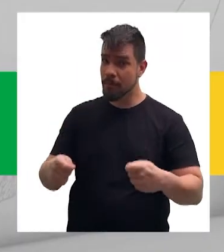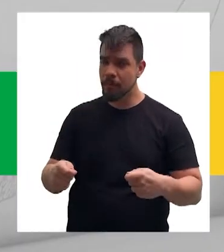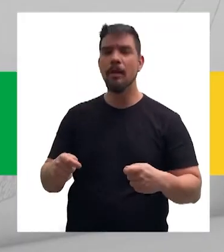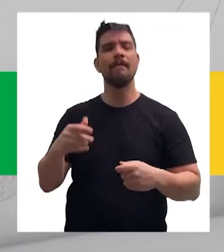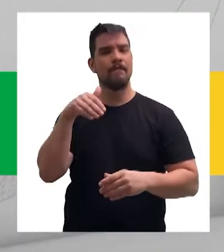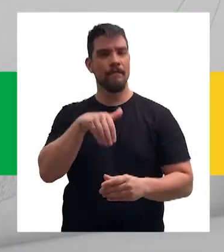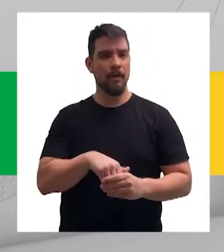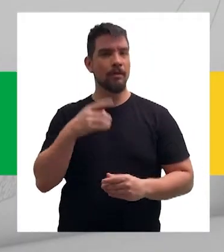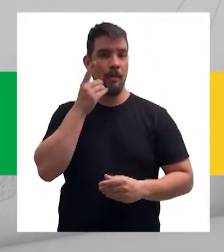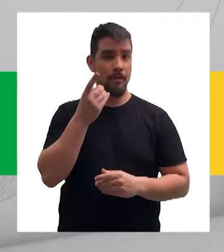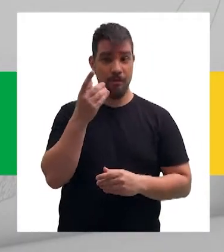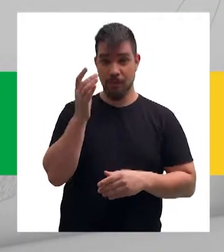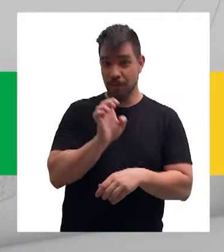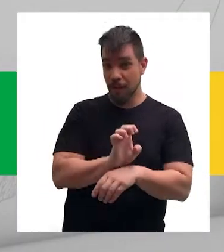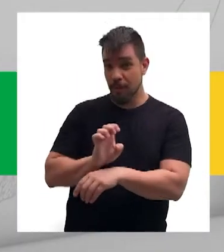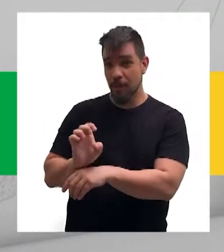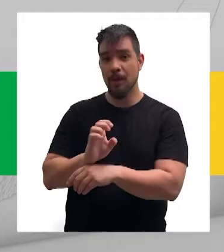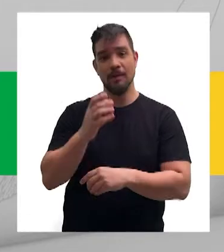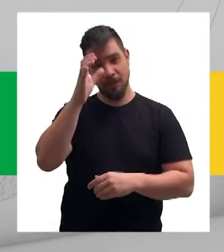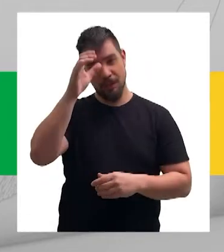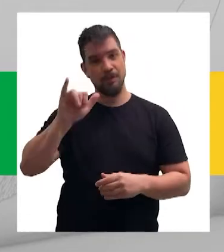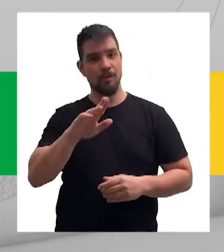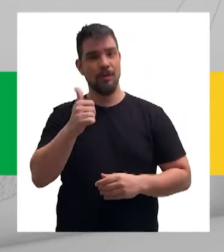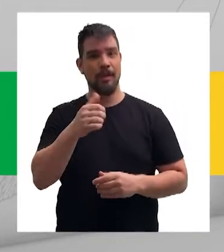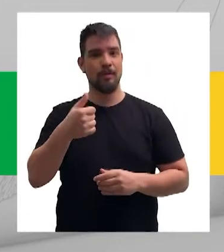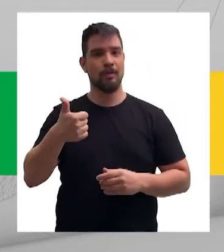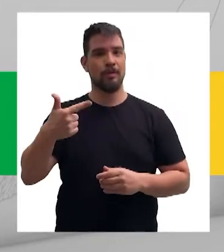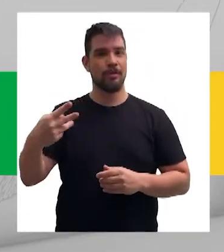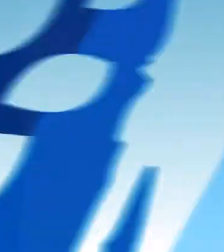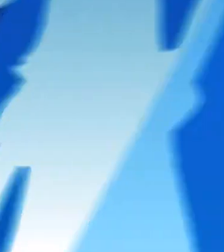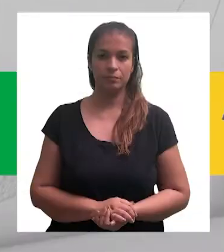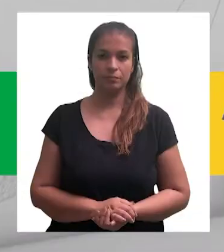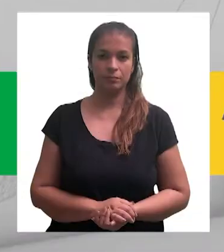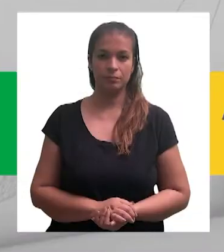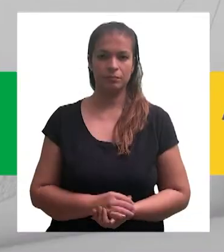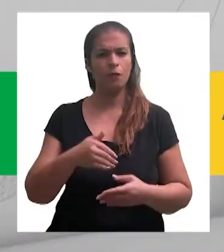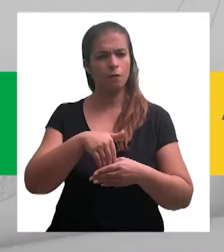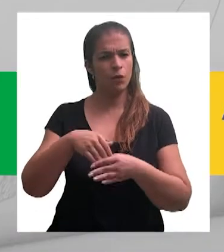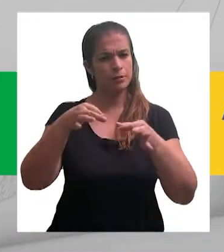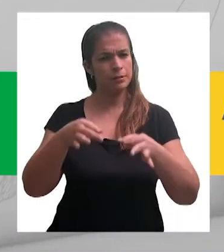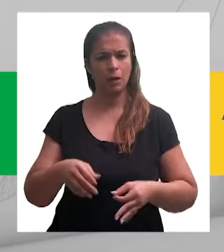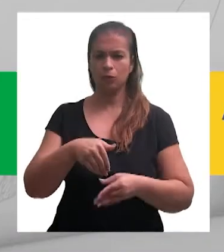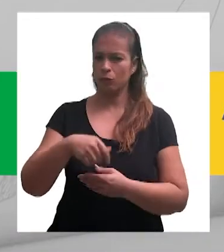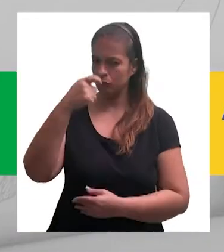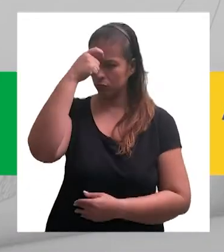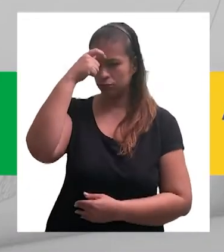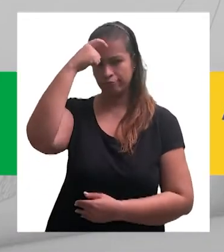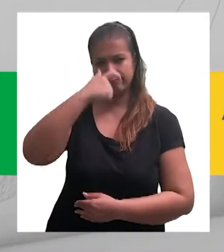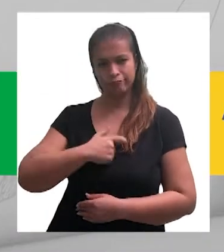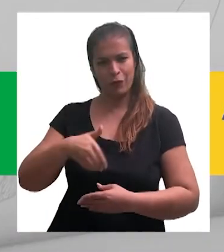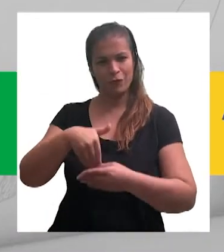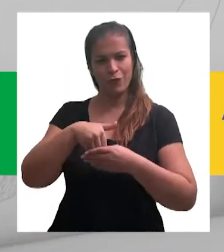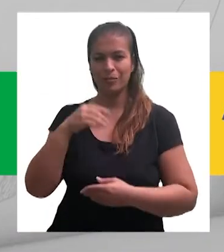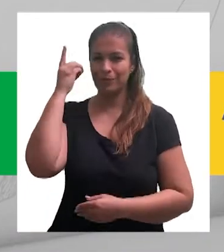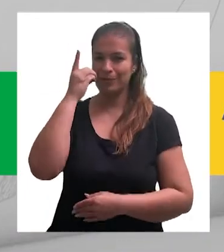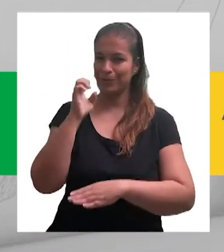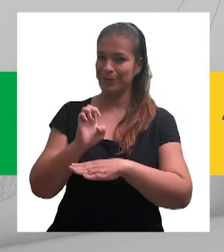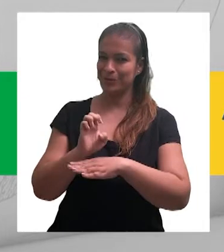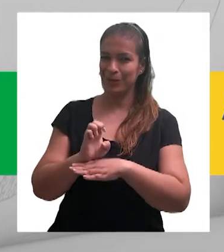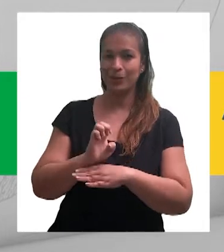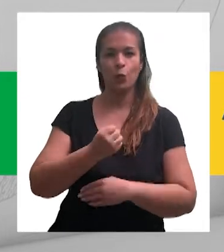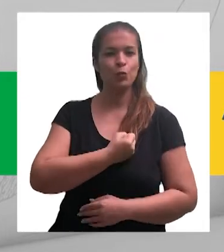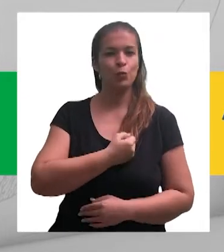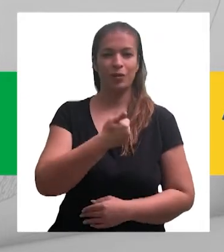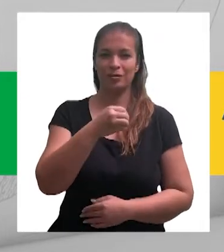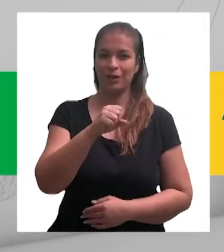por quem mais precisa, vote deputado estadual, Tia Ju, 10, 1, 2, 3. Vote certo, vote consciente, vote Anderson Borna para deputado